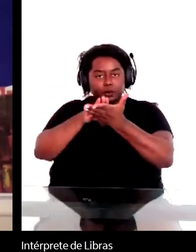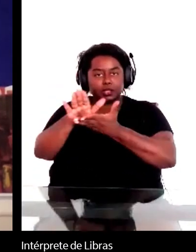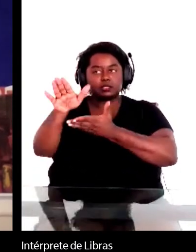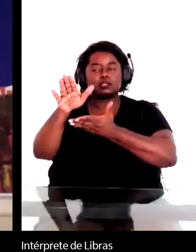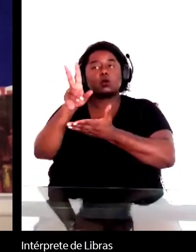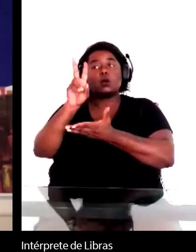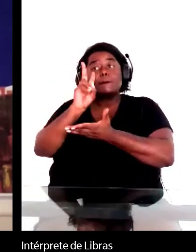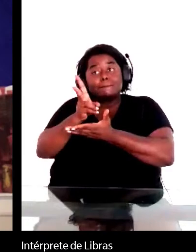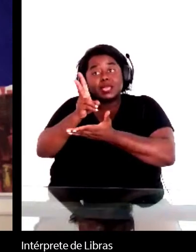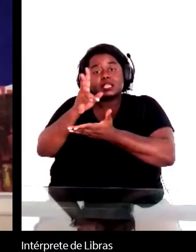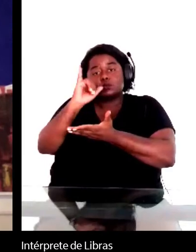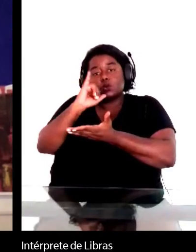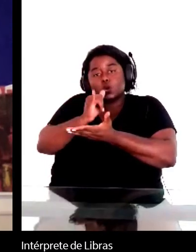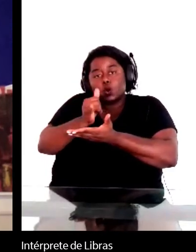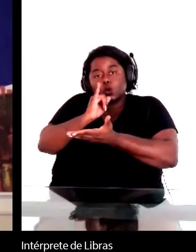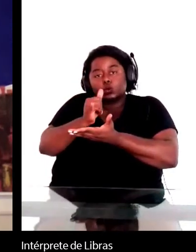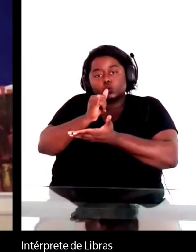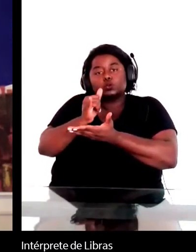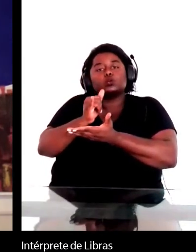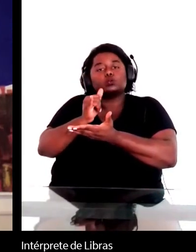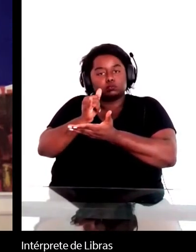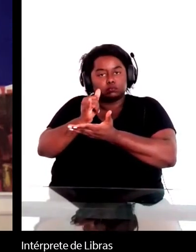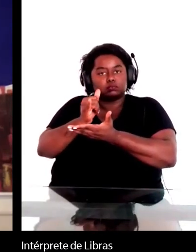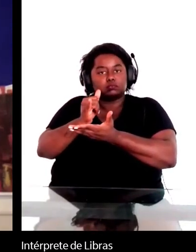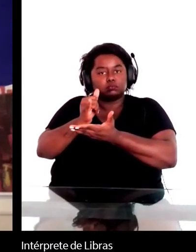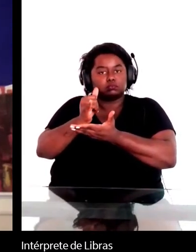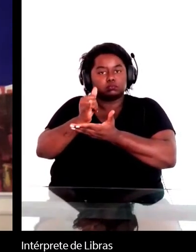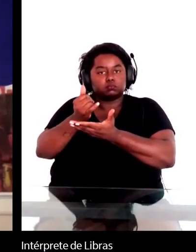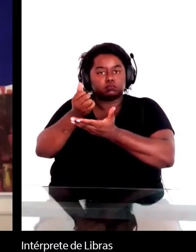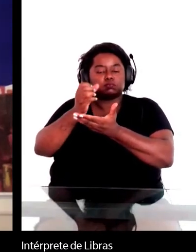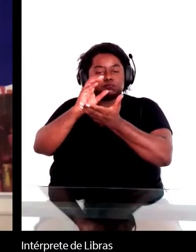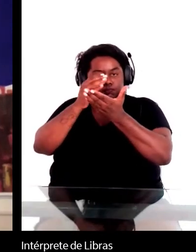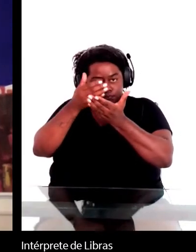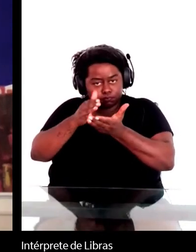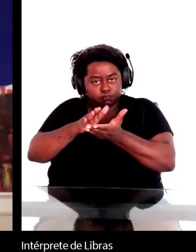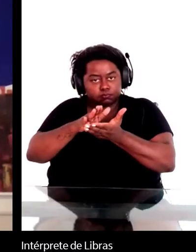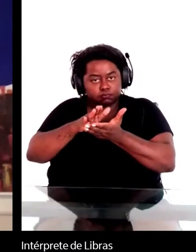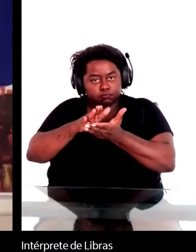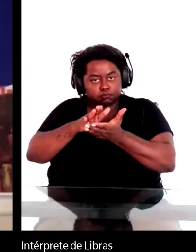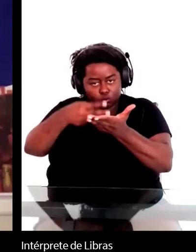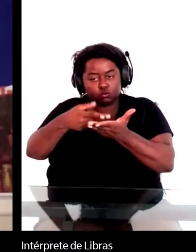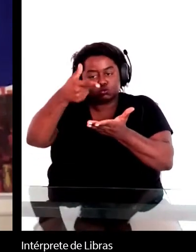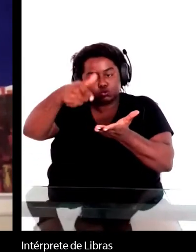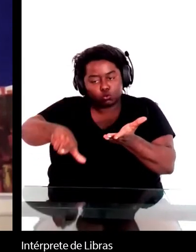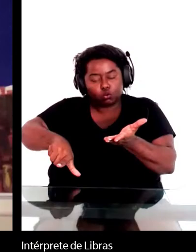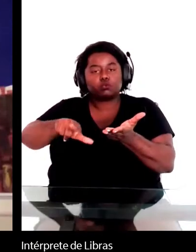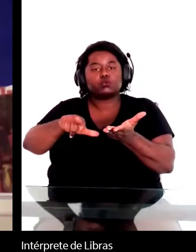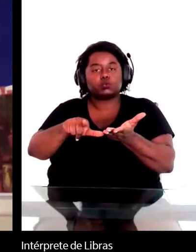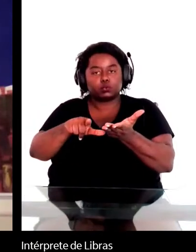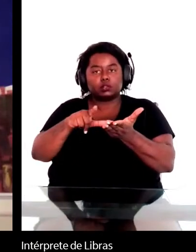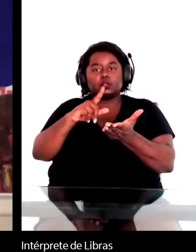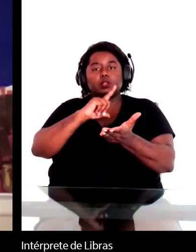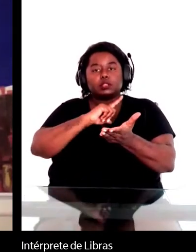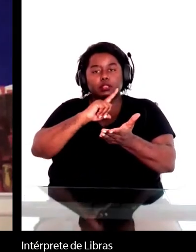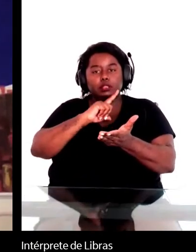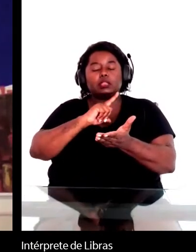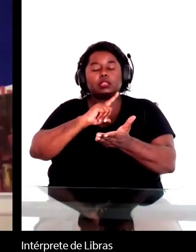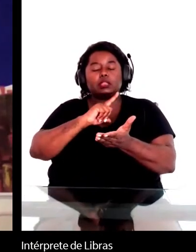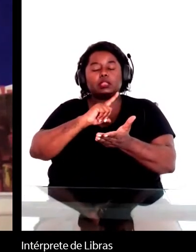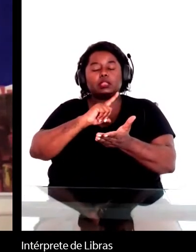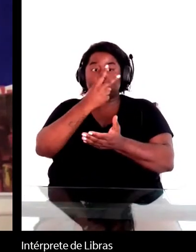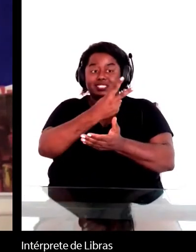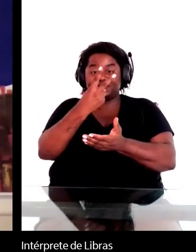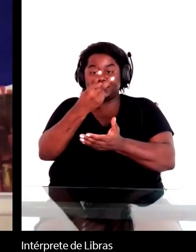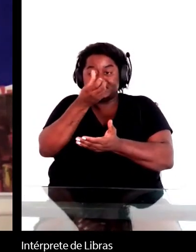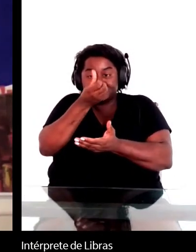uns 77 78 contos traduzidos para inglês dos 226 na